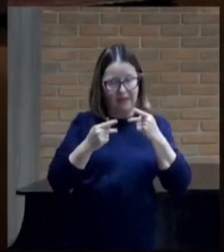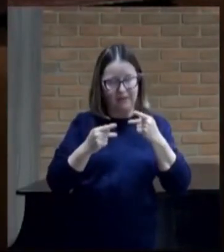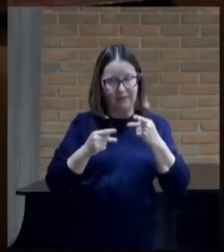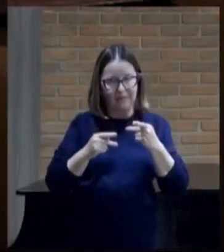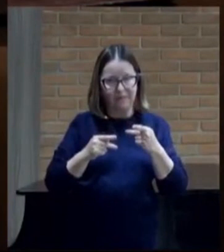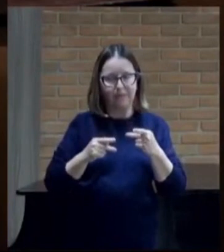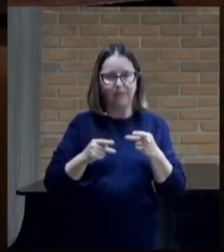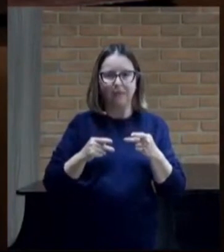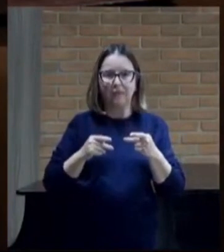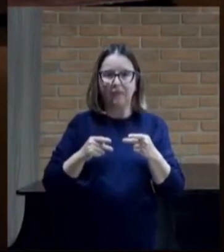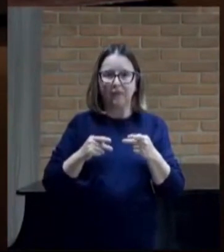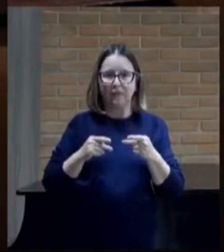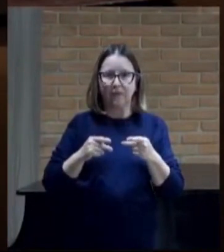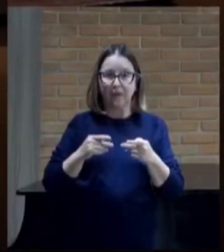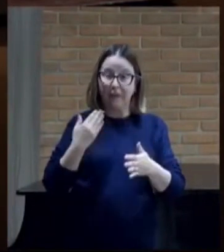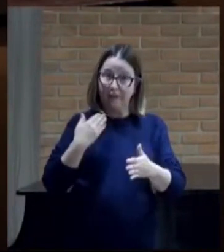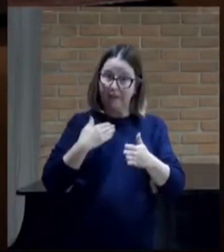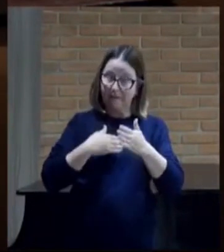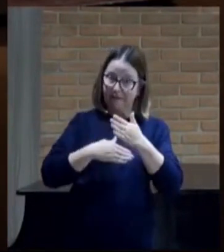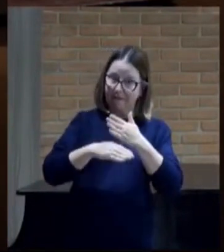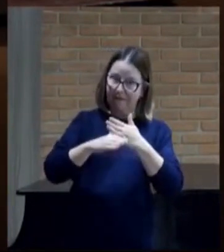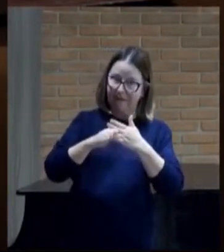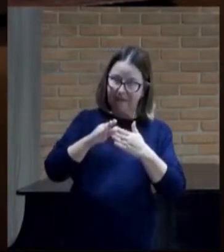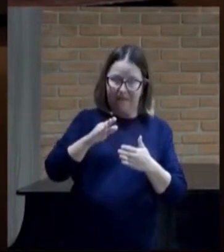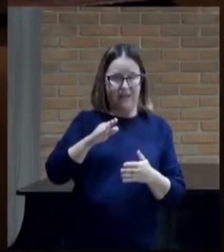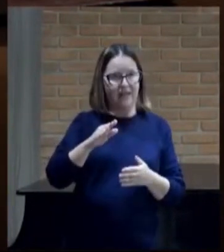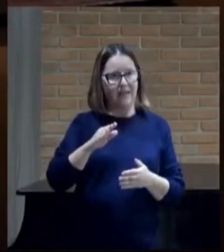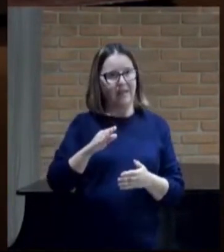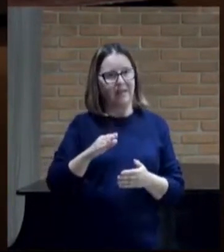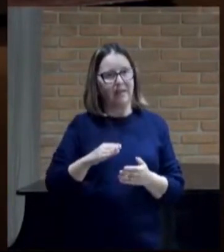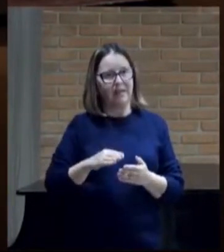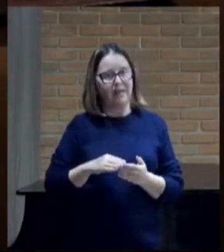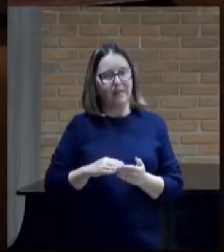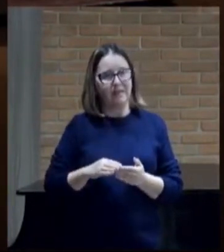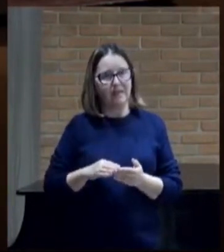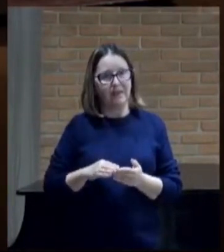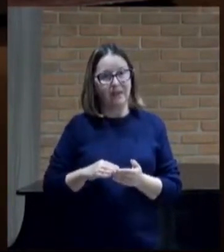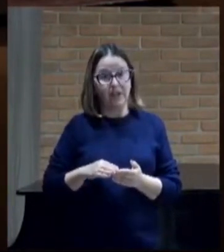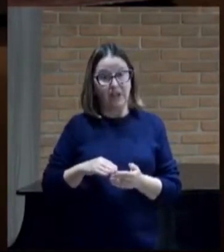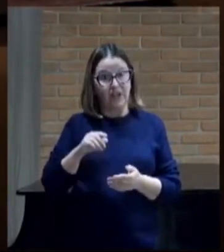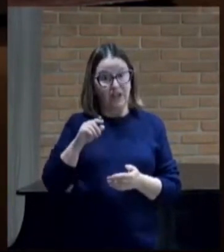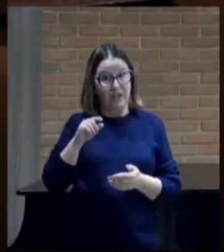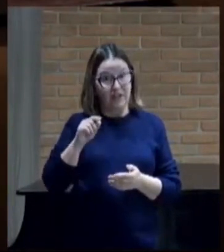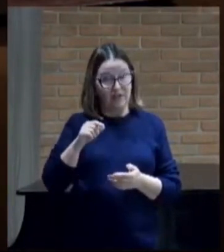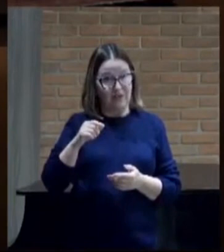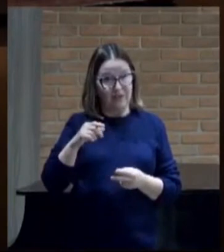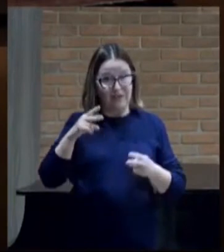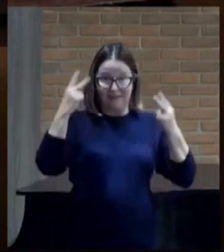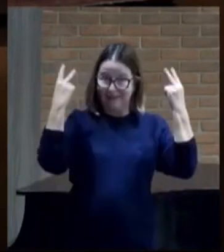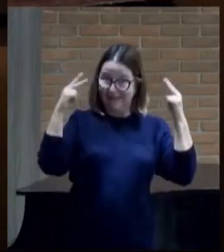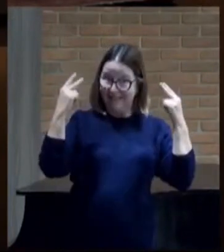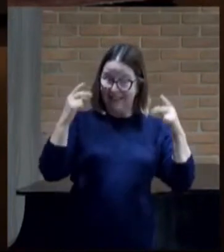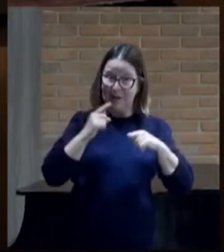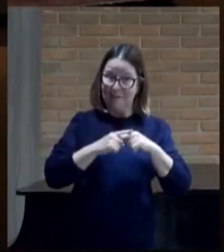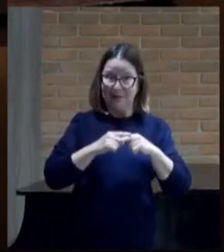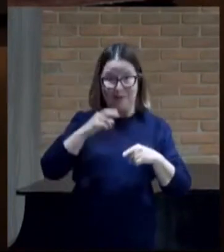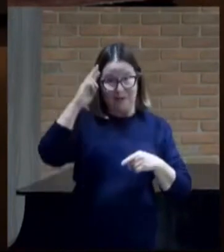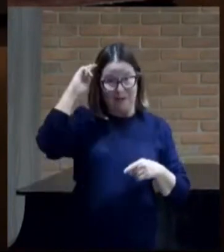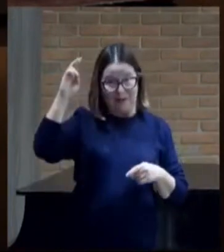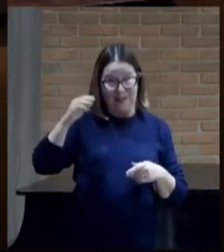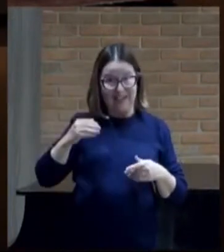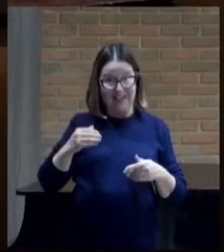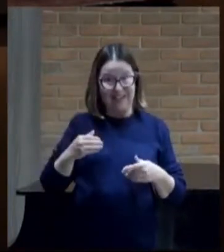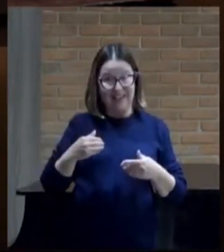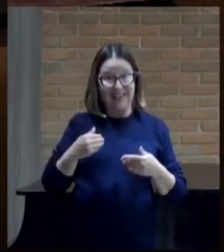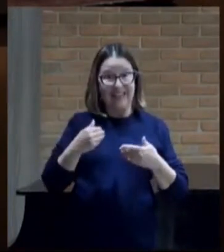dizendo, sobe a Ramote Gileade e triunfarás, porque o Senhor a entregará nas